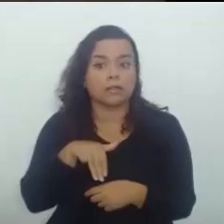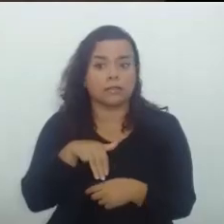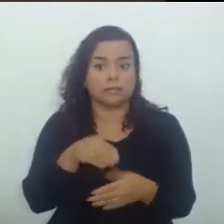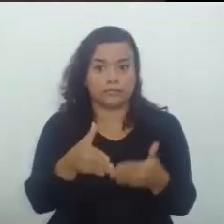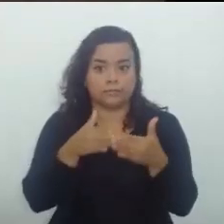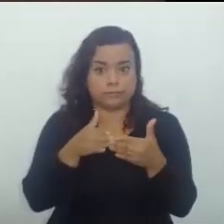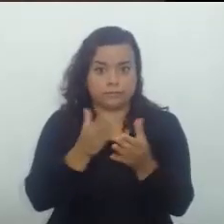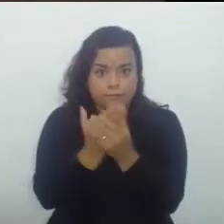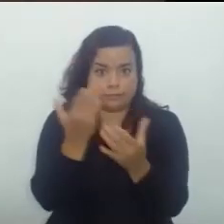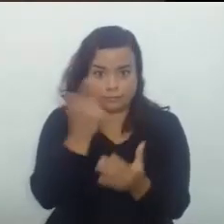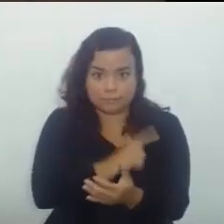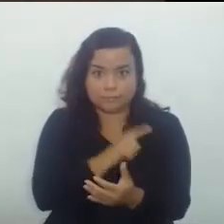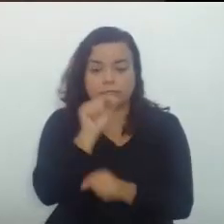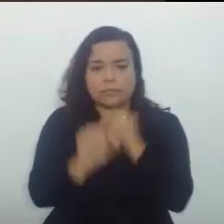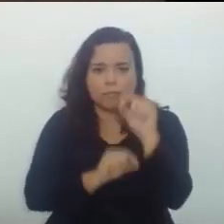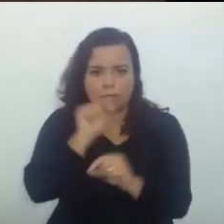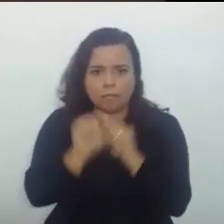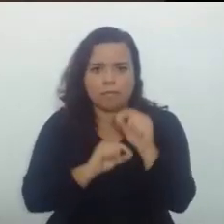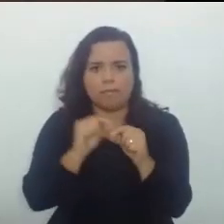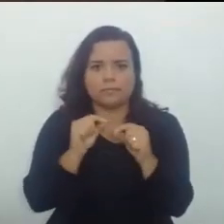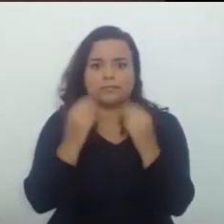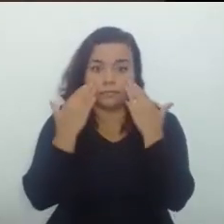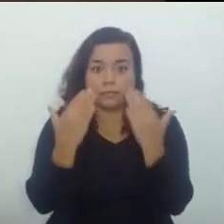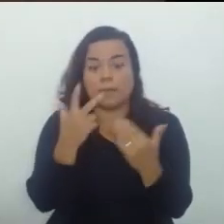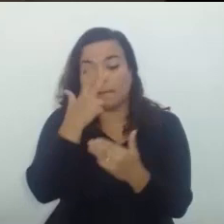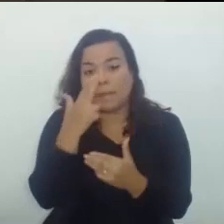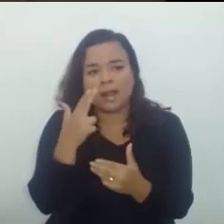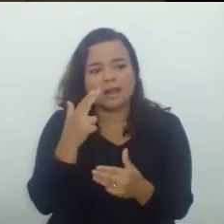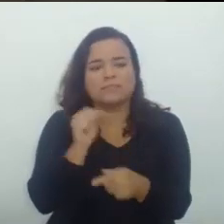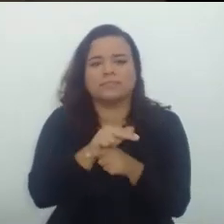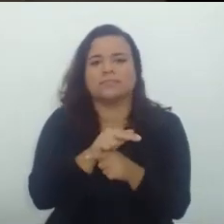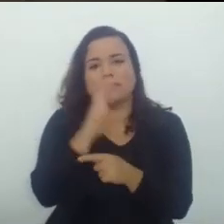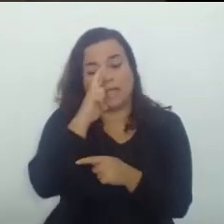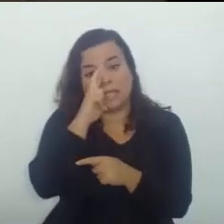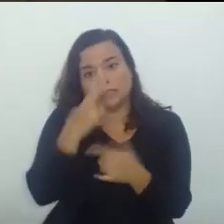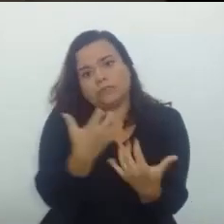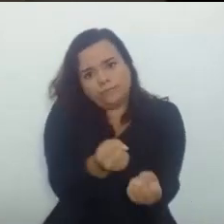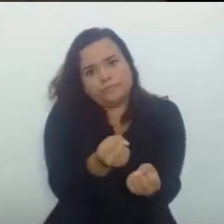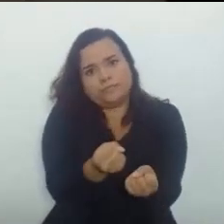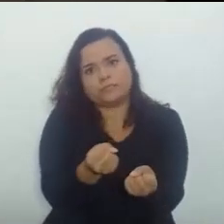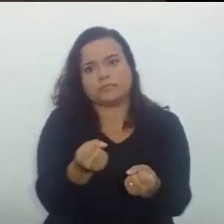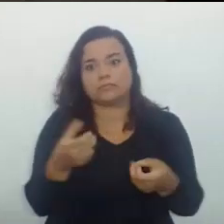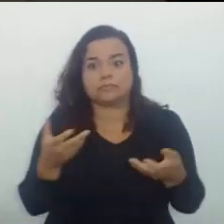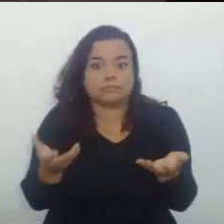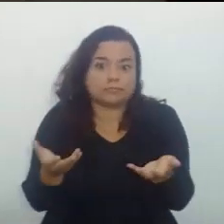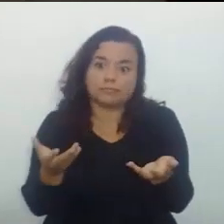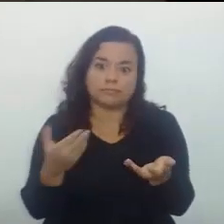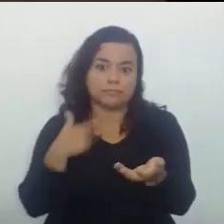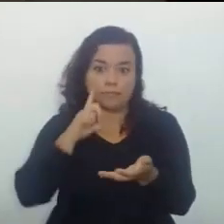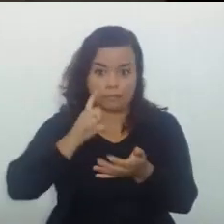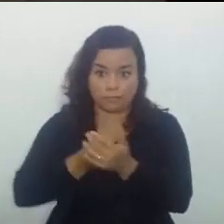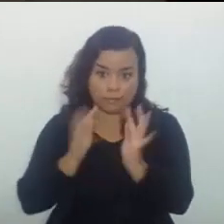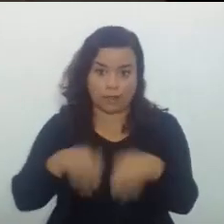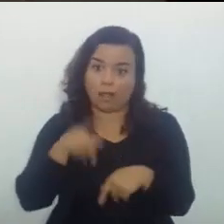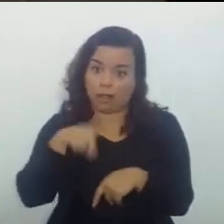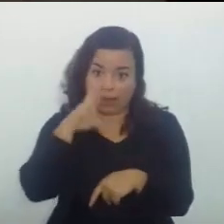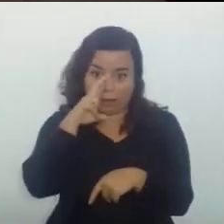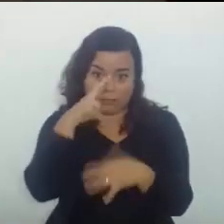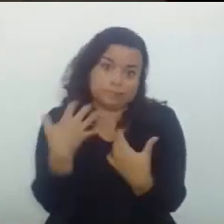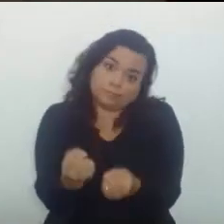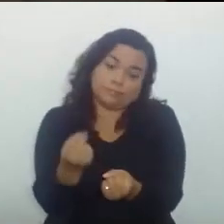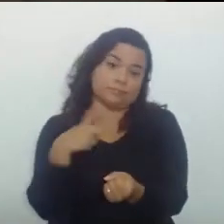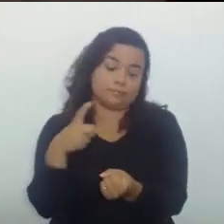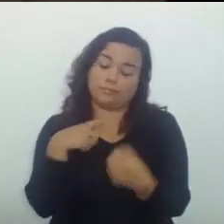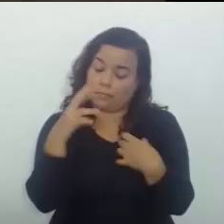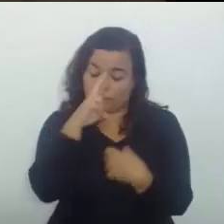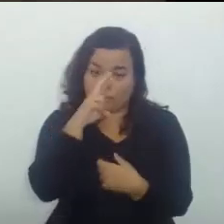embargador João Bem entender Vai arriscando Você está Com a eliminada Você está com a decisão Final É risco Ele arriscou Mas